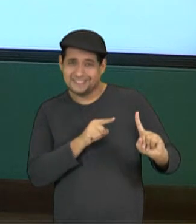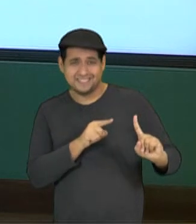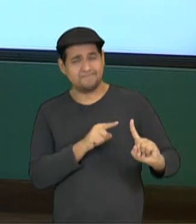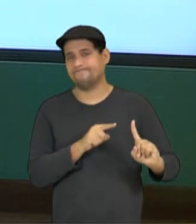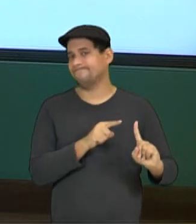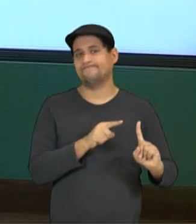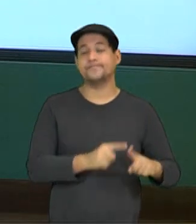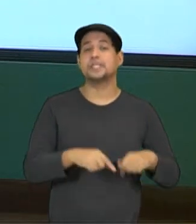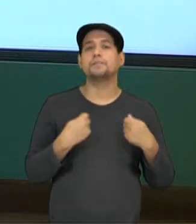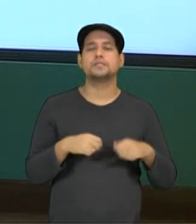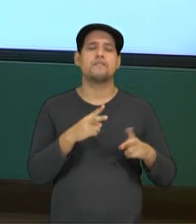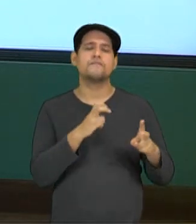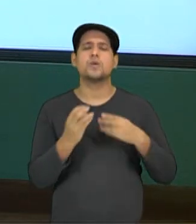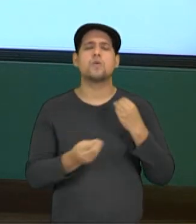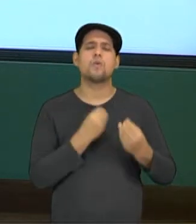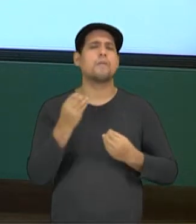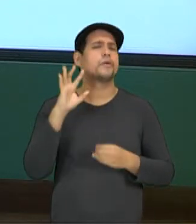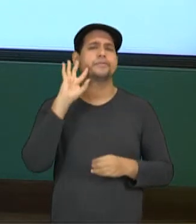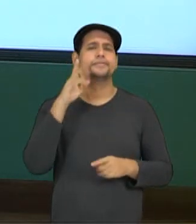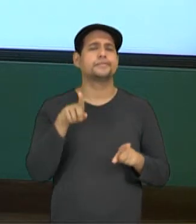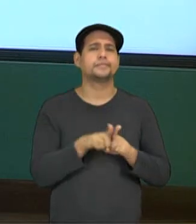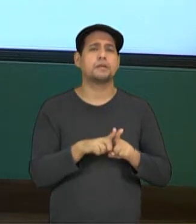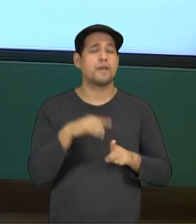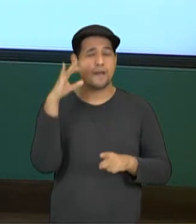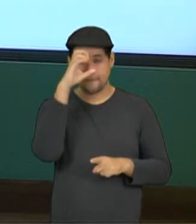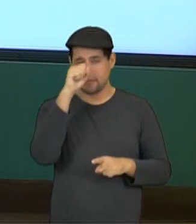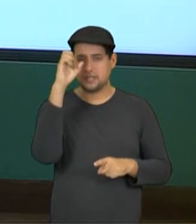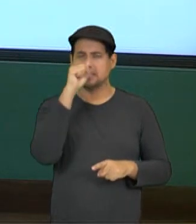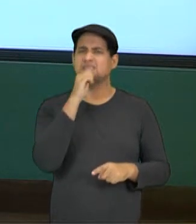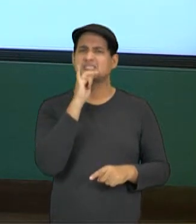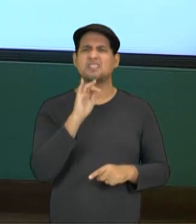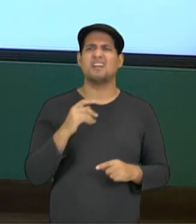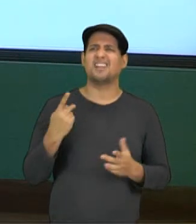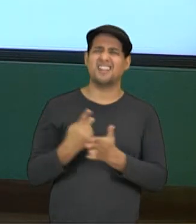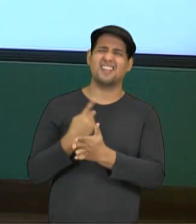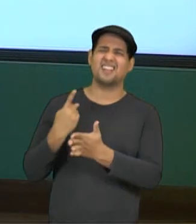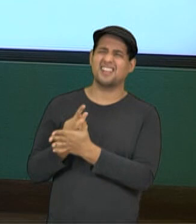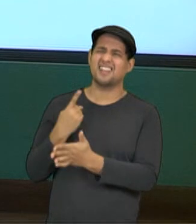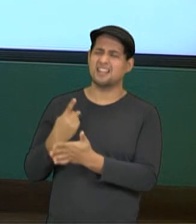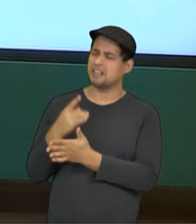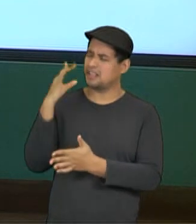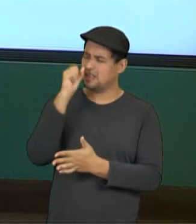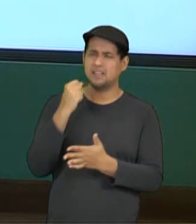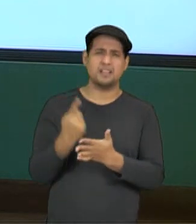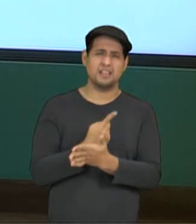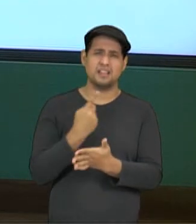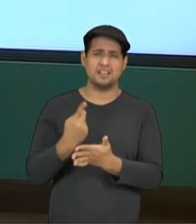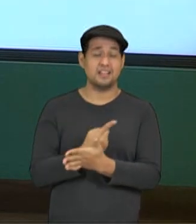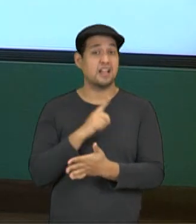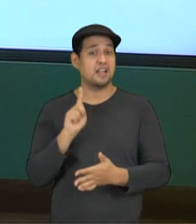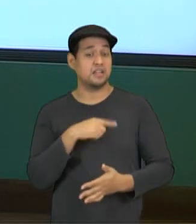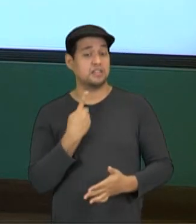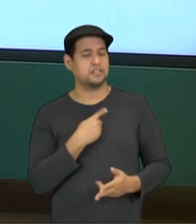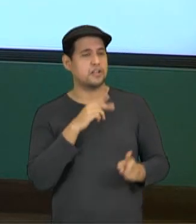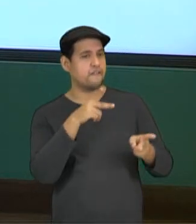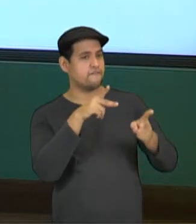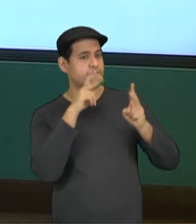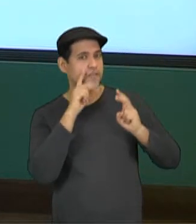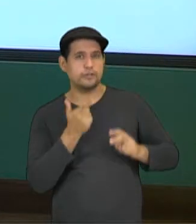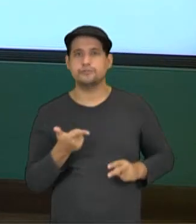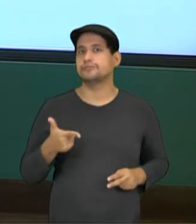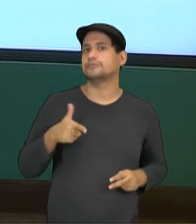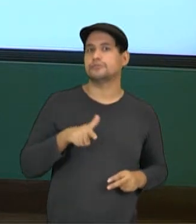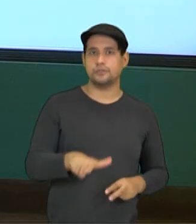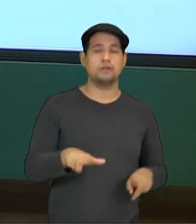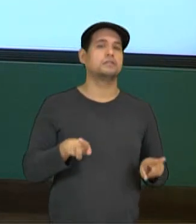passos que seguimos e aprender com os erros. A gente aprende com os erros, né? A gente revisa o nosso